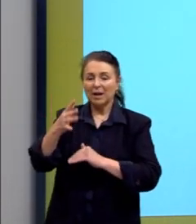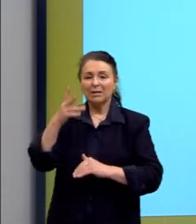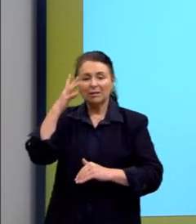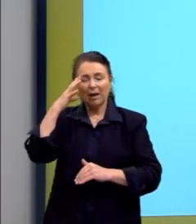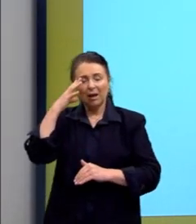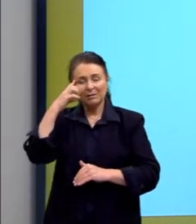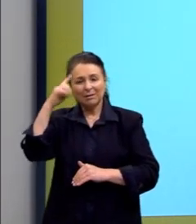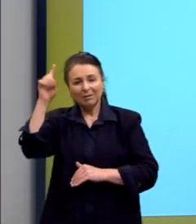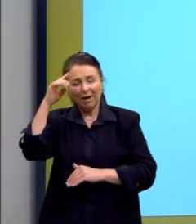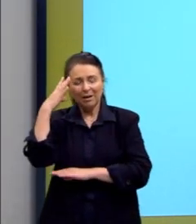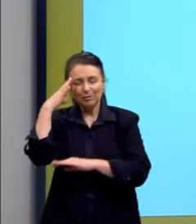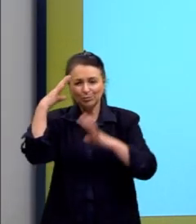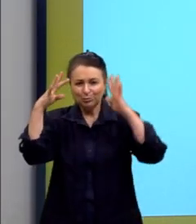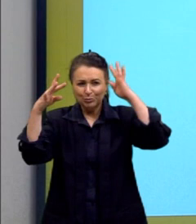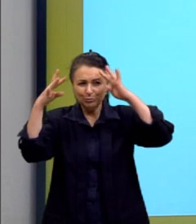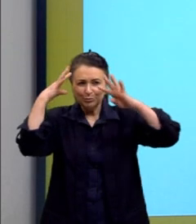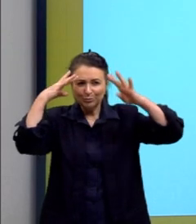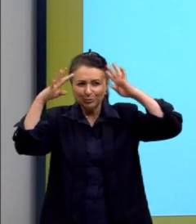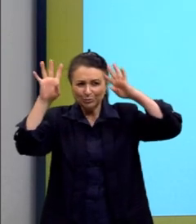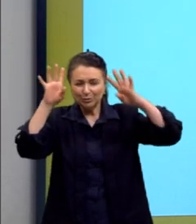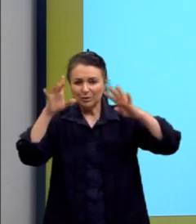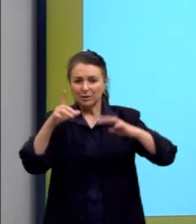E tinha um caráter ilógico.